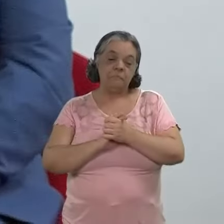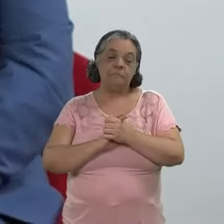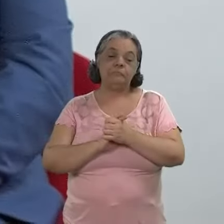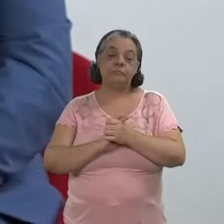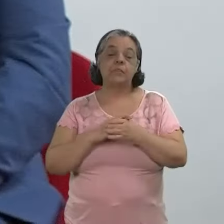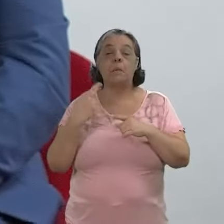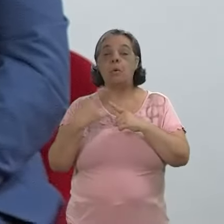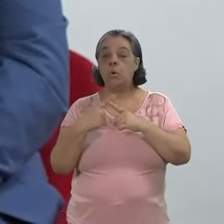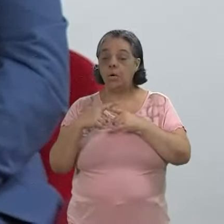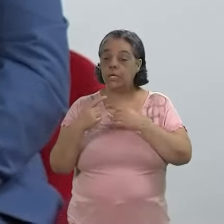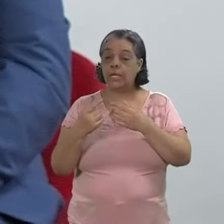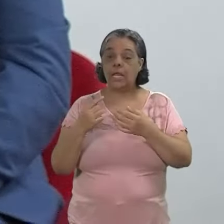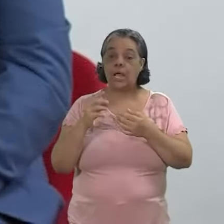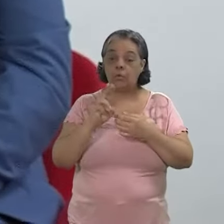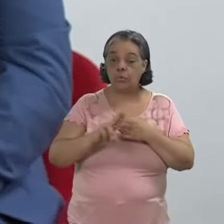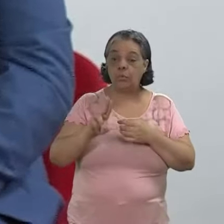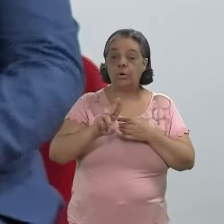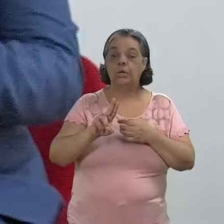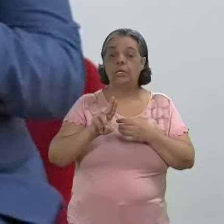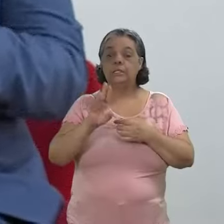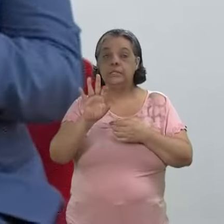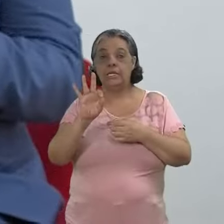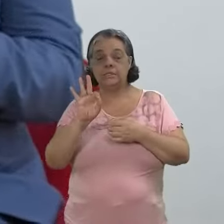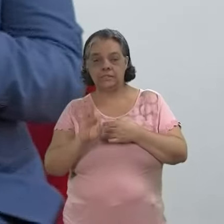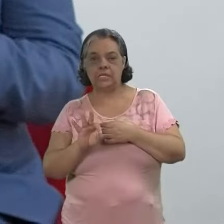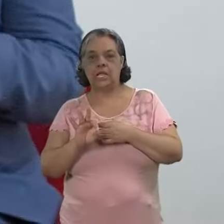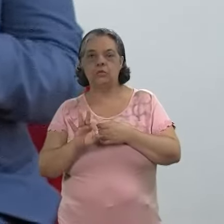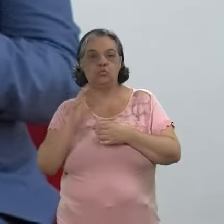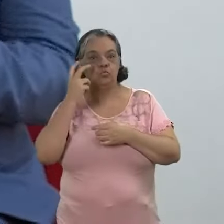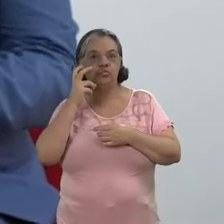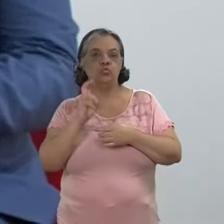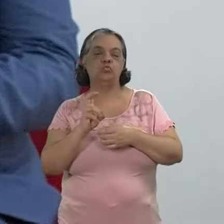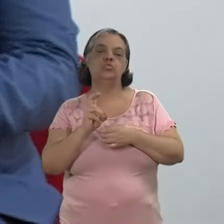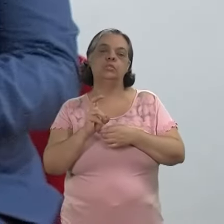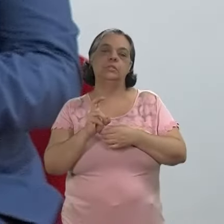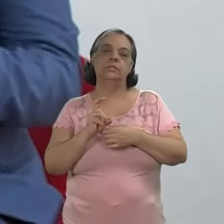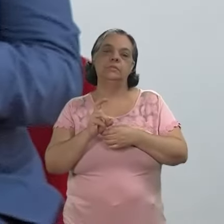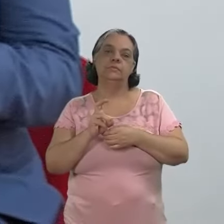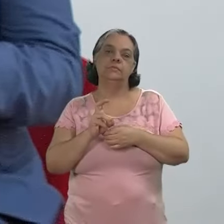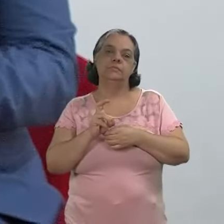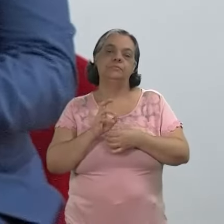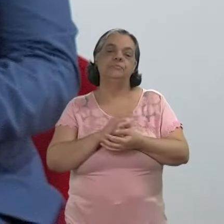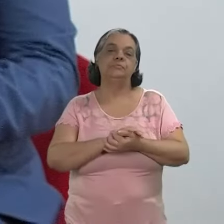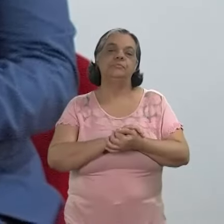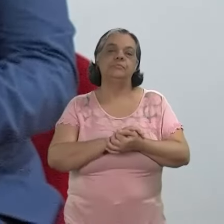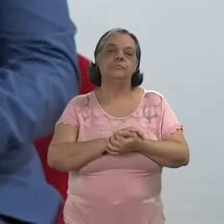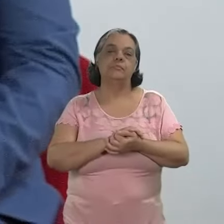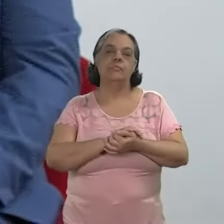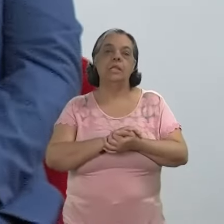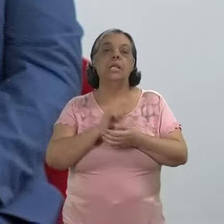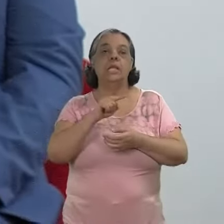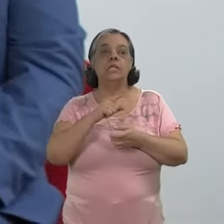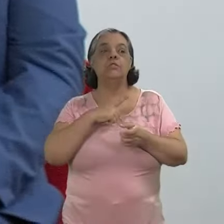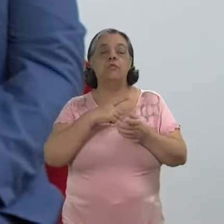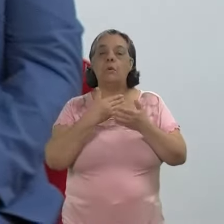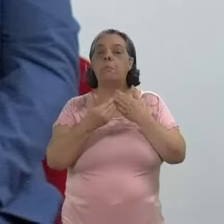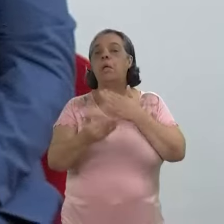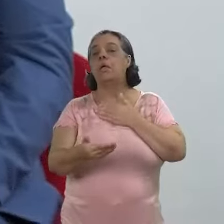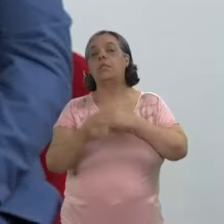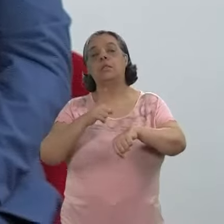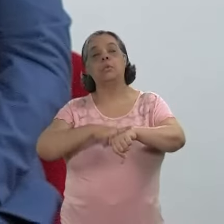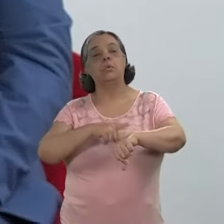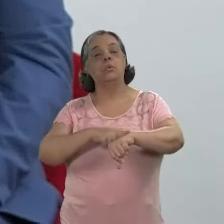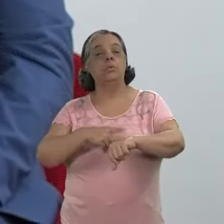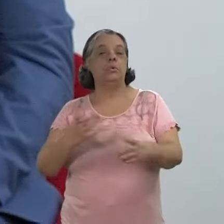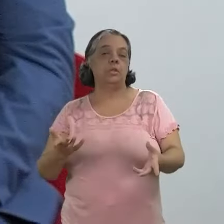Enfim... Porque a manipulação daquilo exigia uma certa cultura fotográfica, né? Que isso foi se